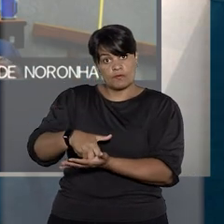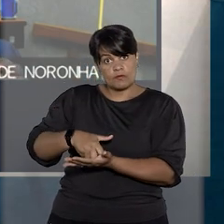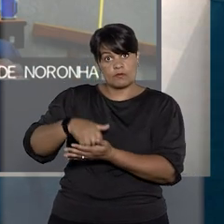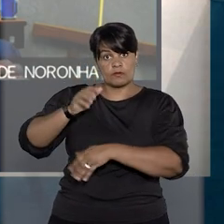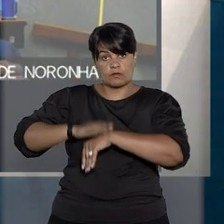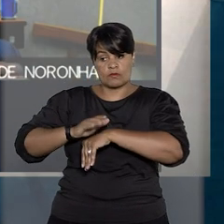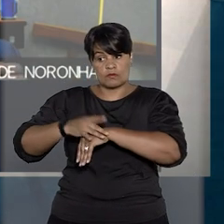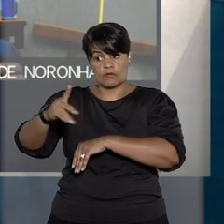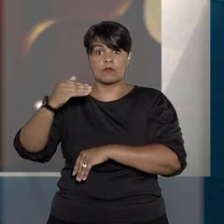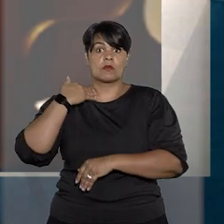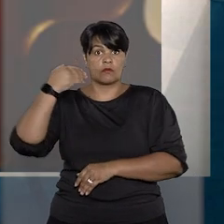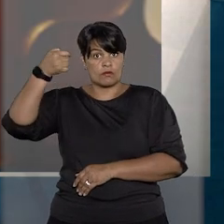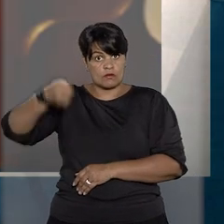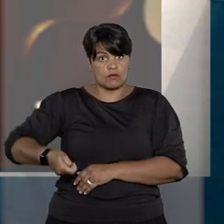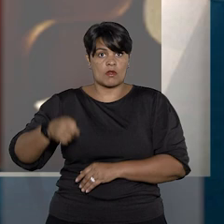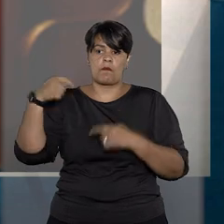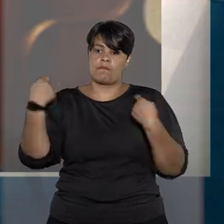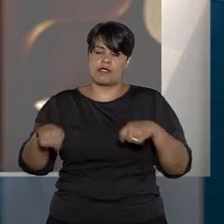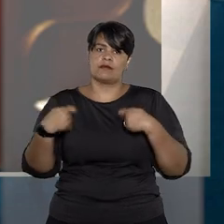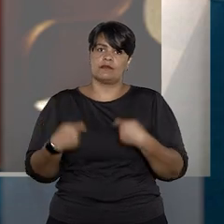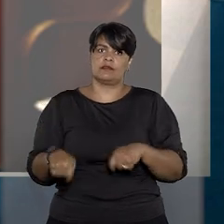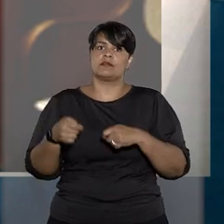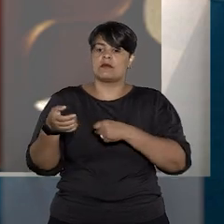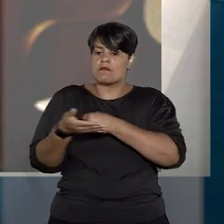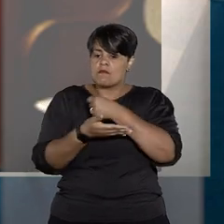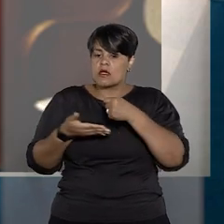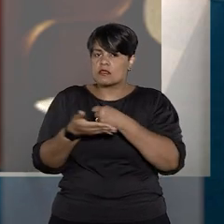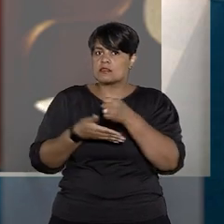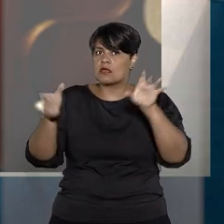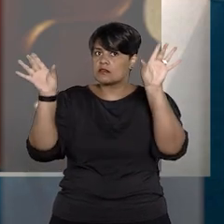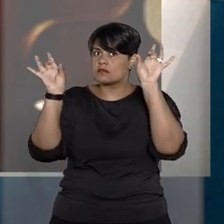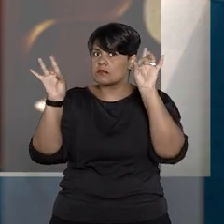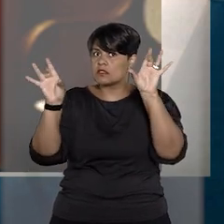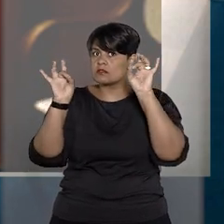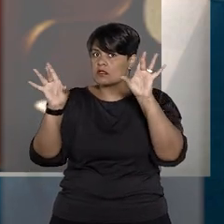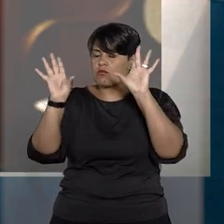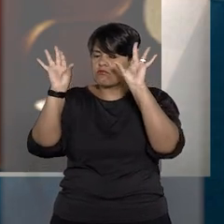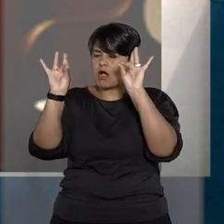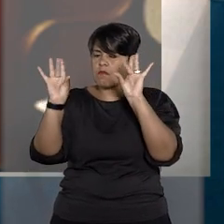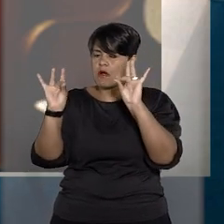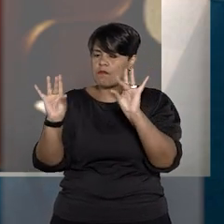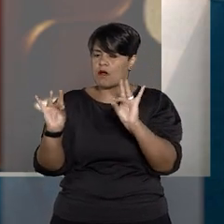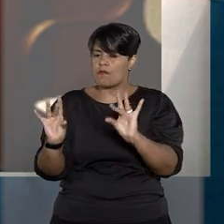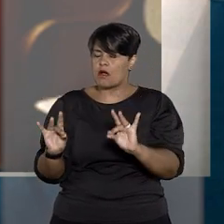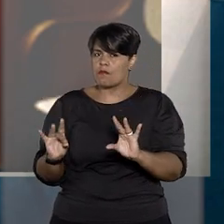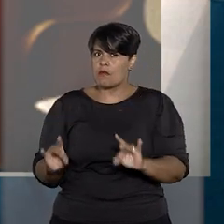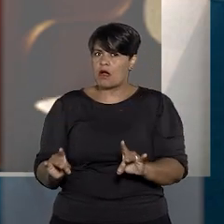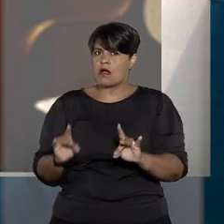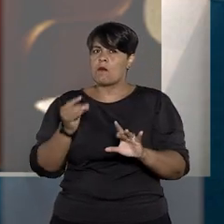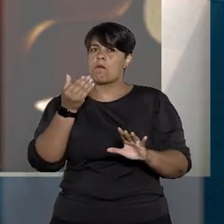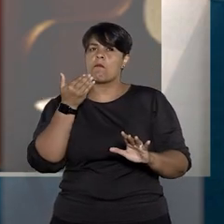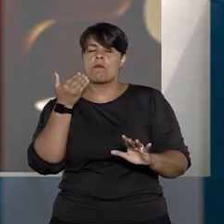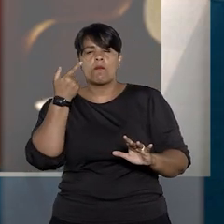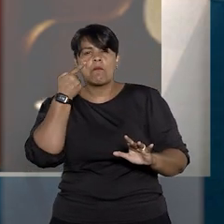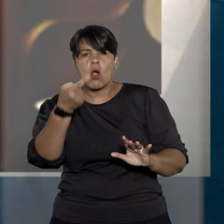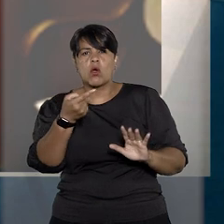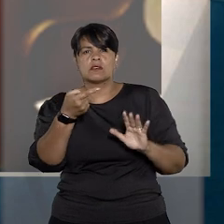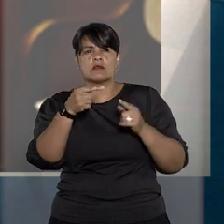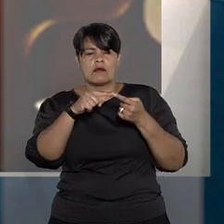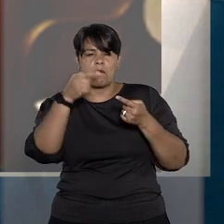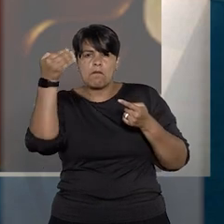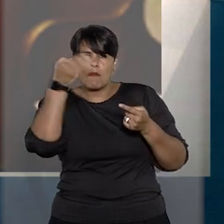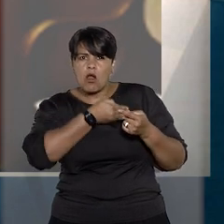condenatória do juiz deve ser fundamentada de forma especialmente robusta, com a indicação de provas